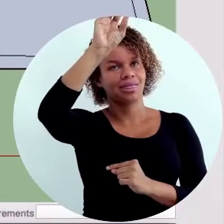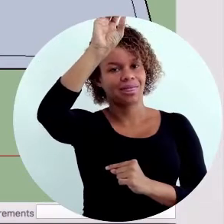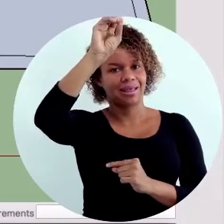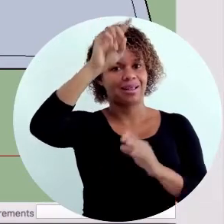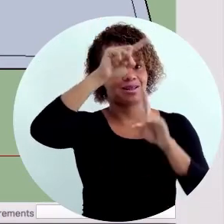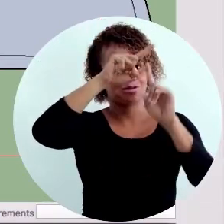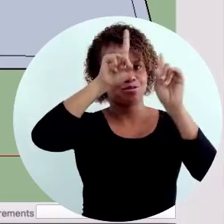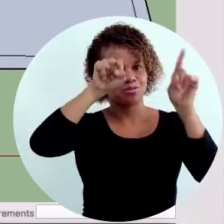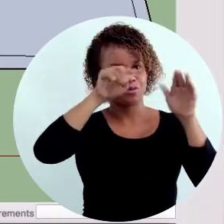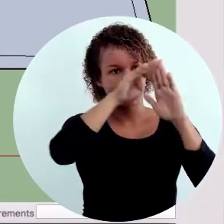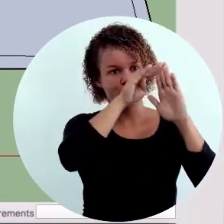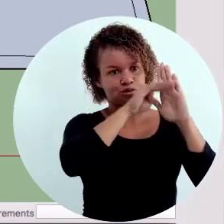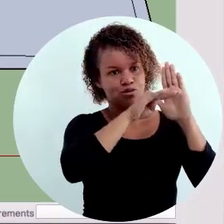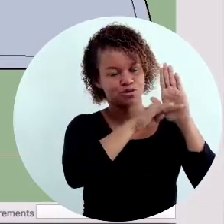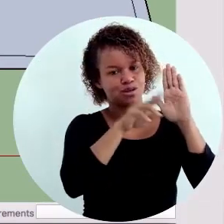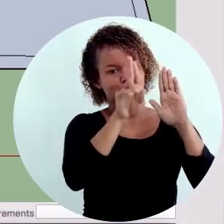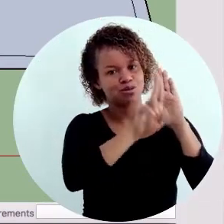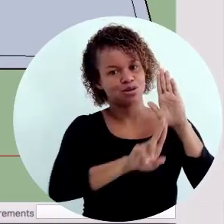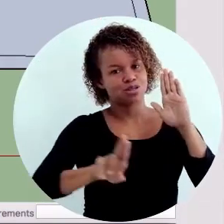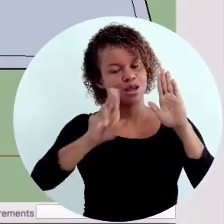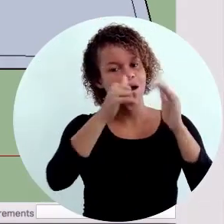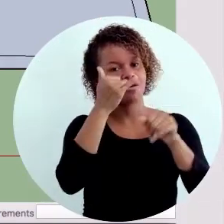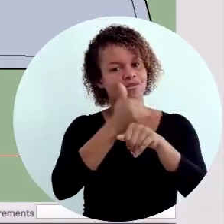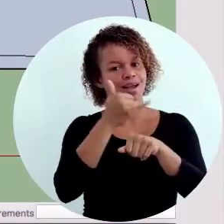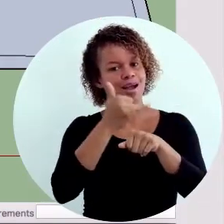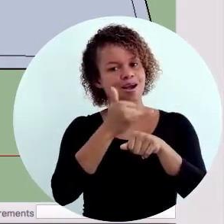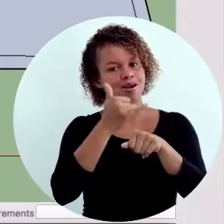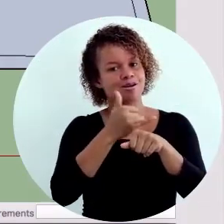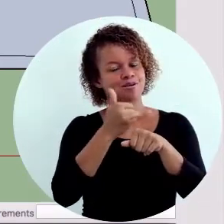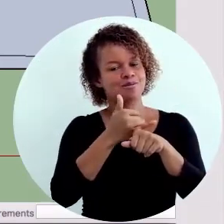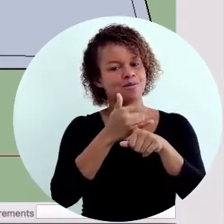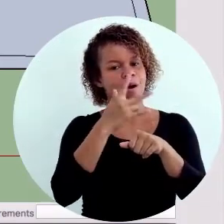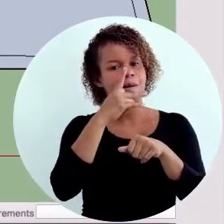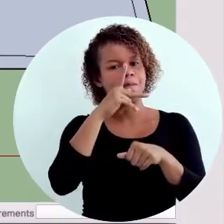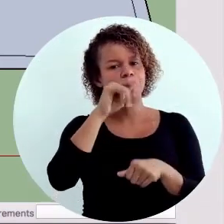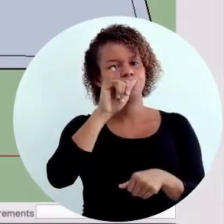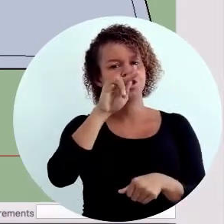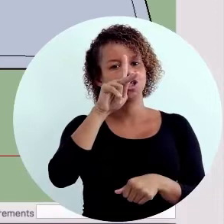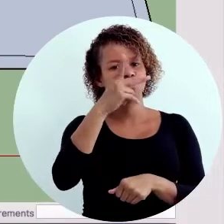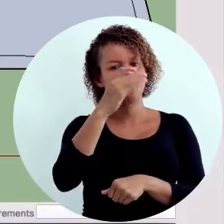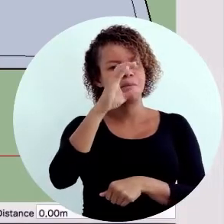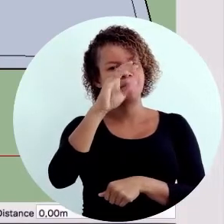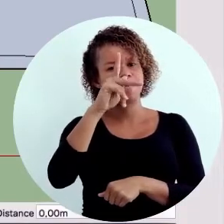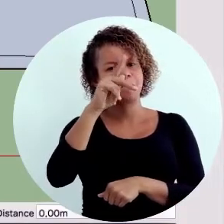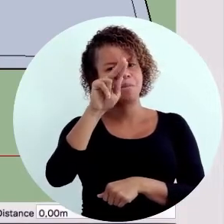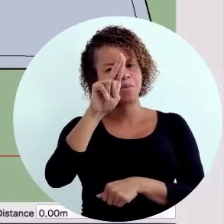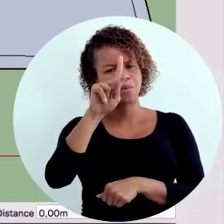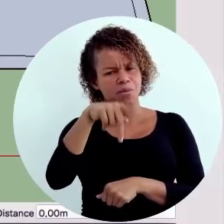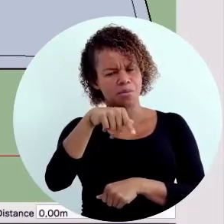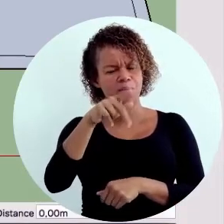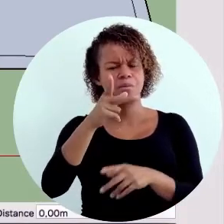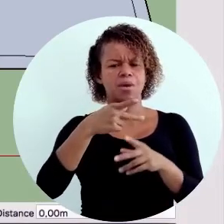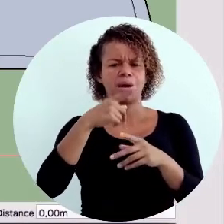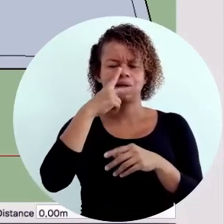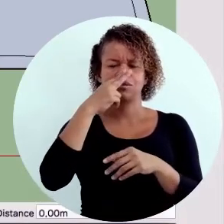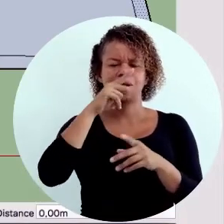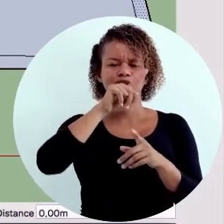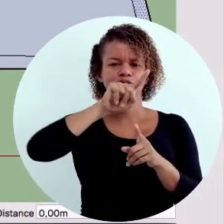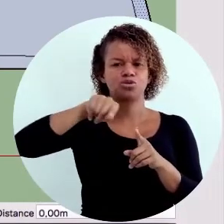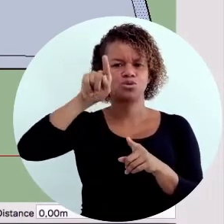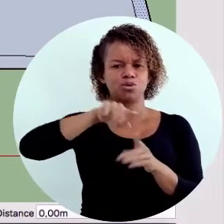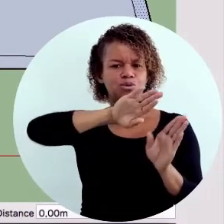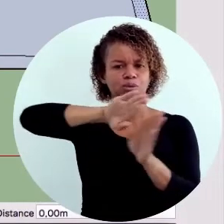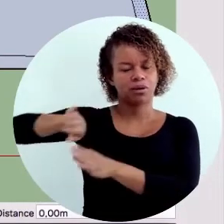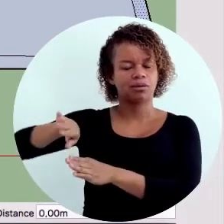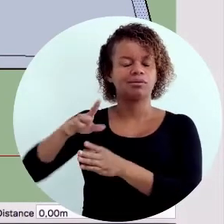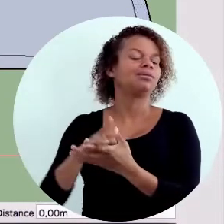da parede desse projeto. E para isso nós utilizaremos a ferramenta Push & Pull, que é para extrusão. E